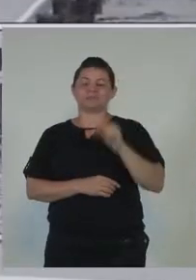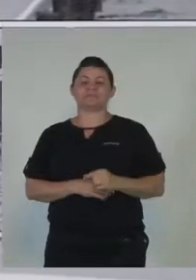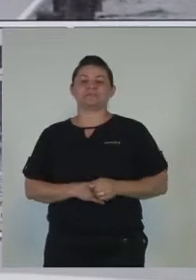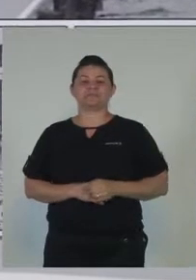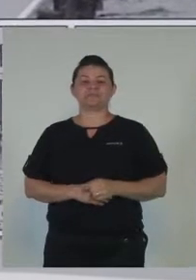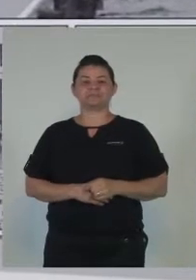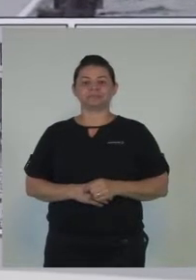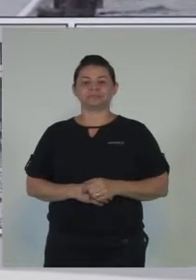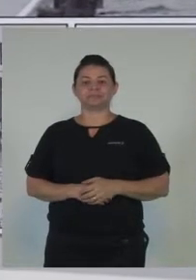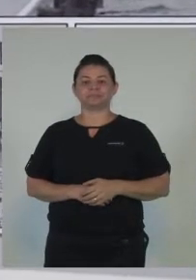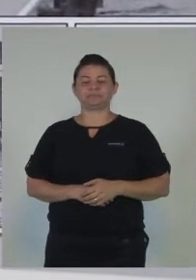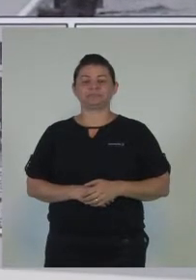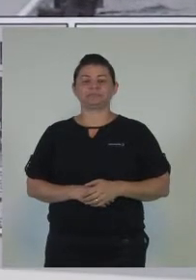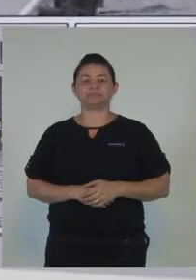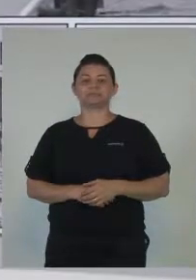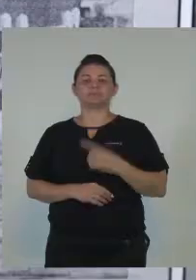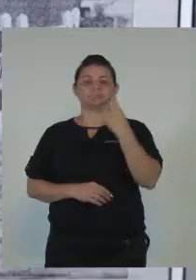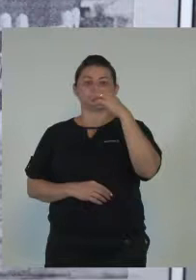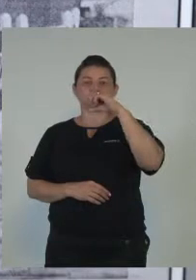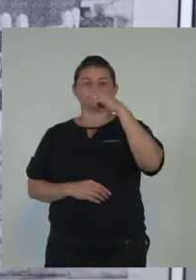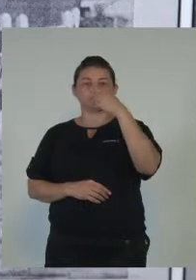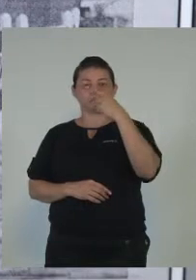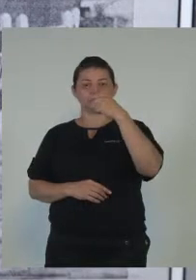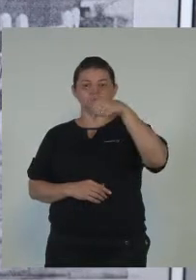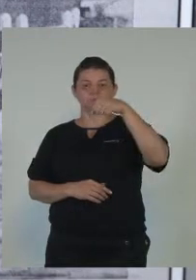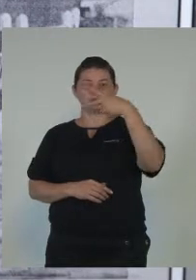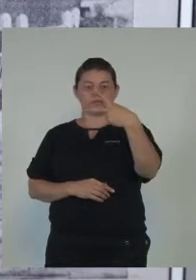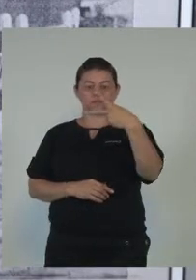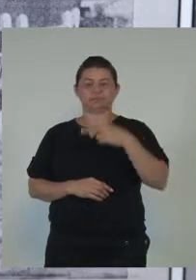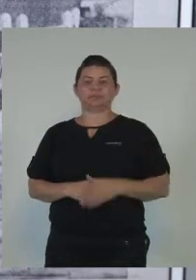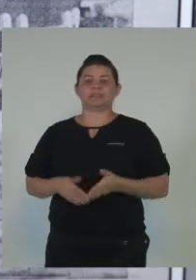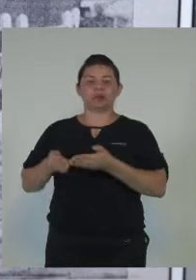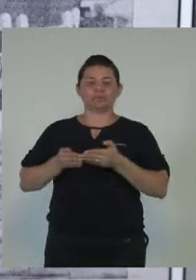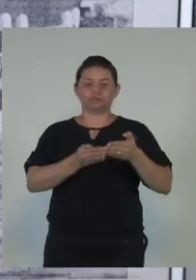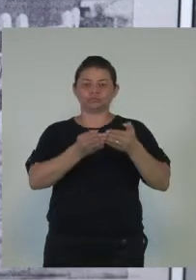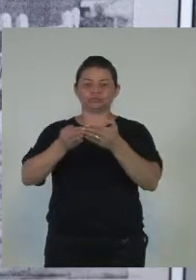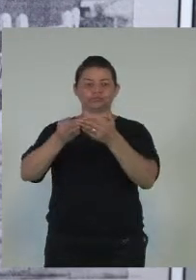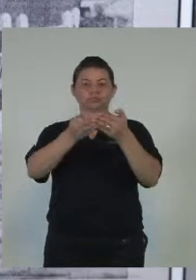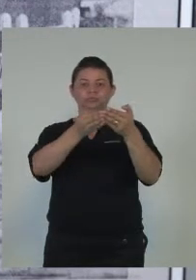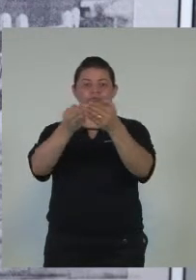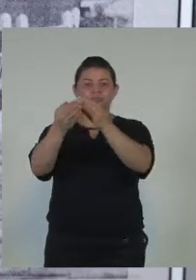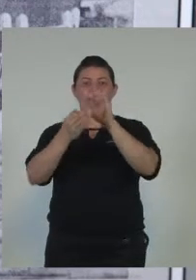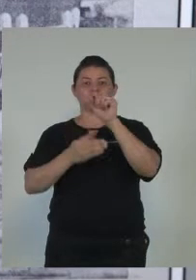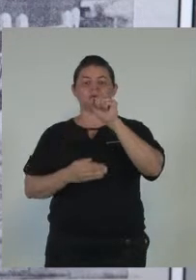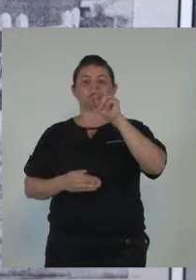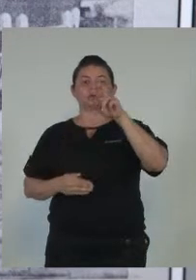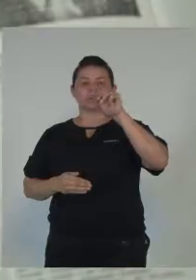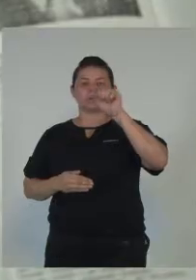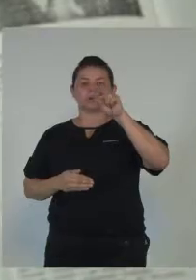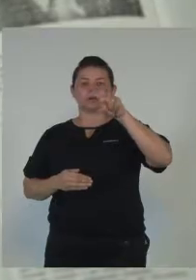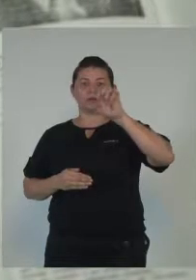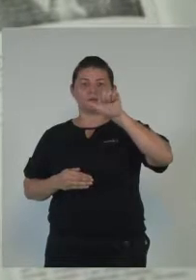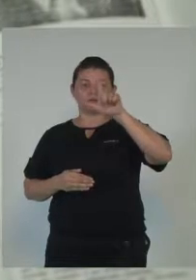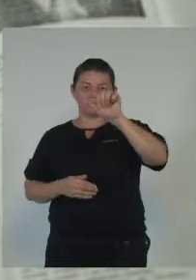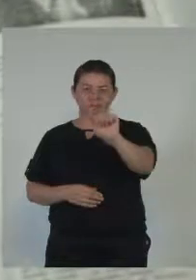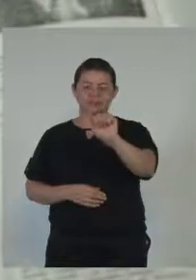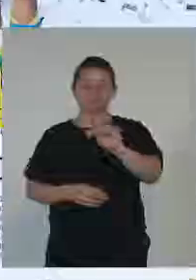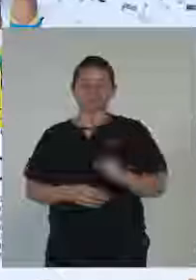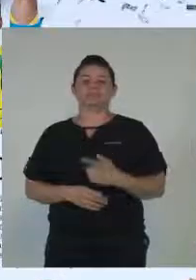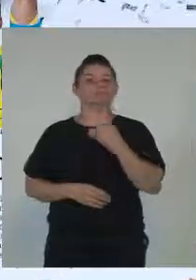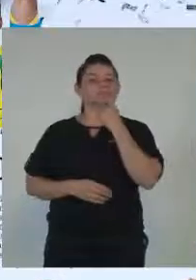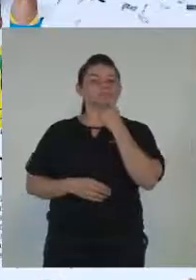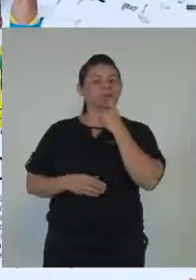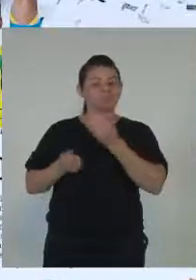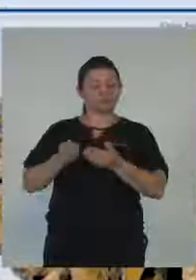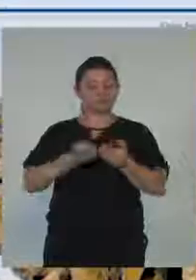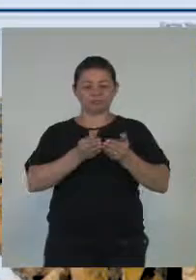Em 1972, a caravela chegou a flutuar na Lagoa do Taquarau, em Campinas. Políticos,